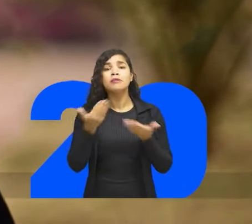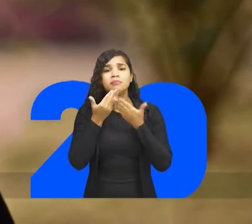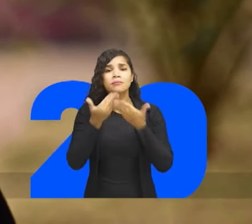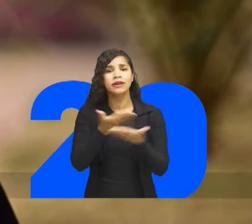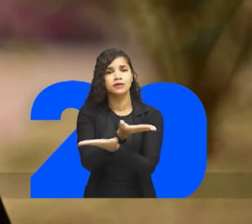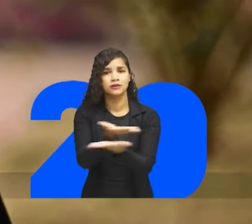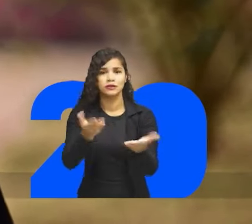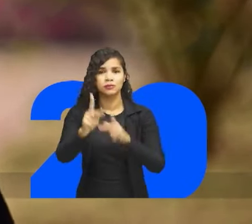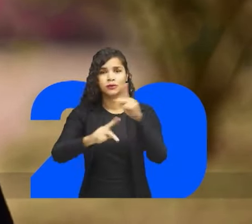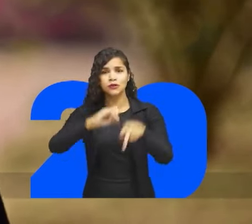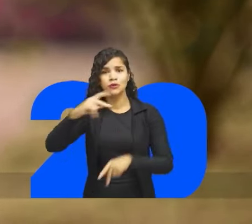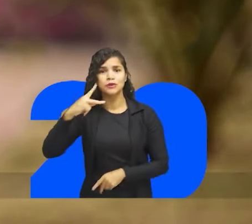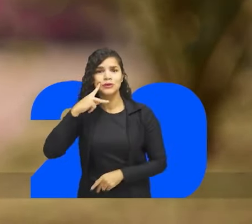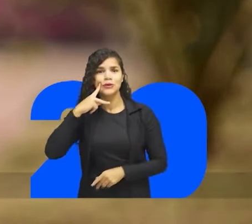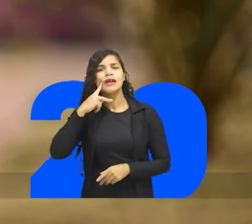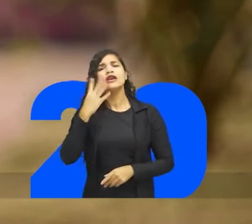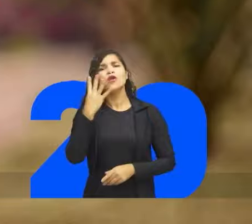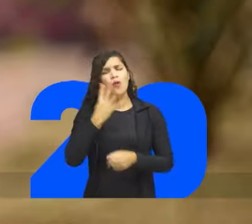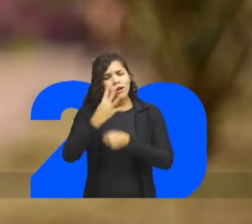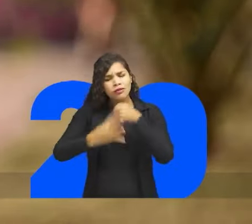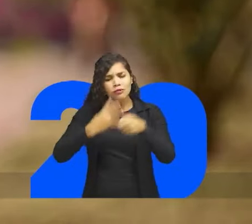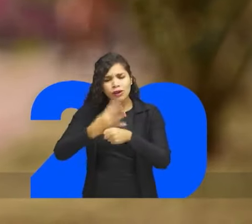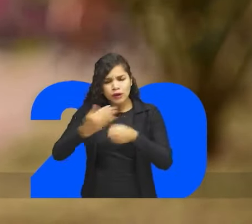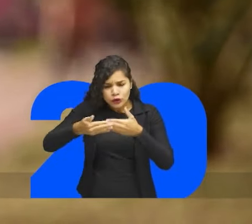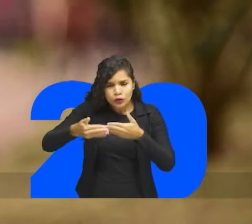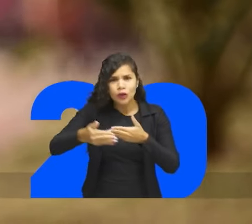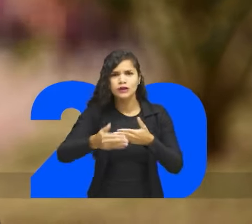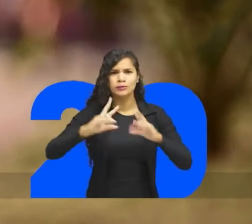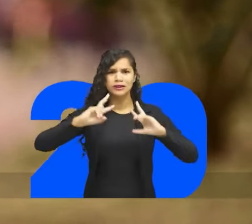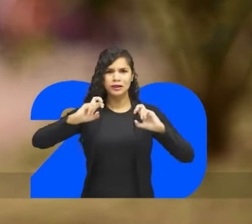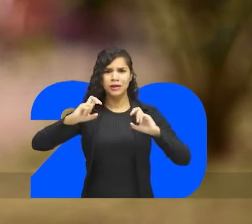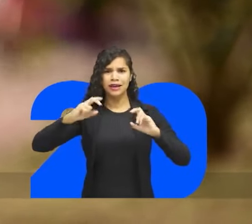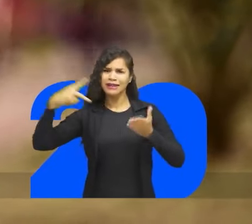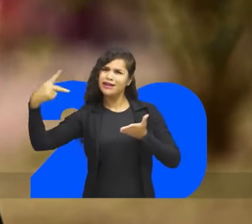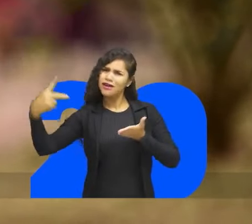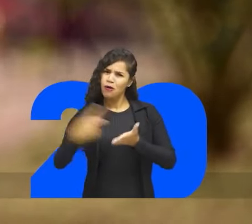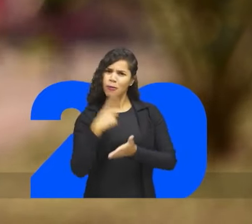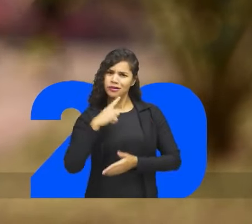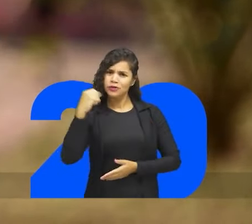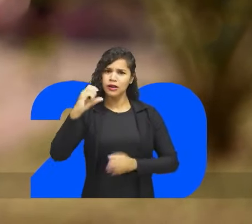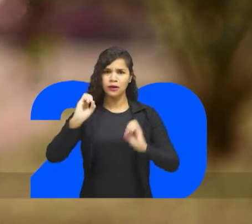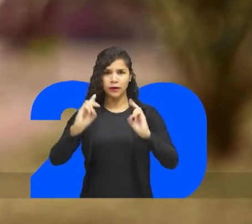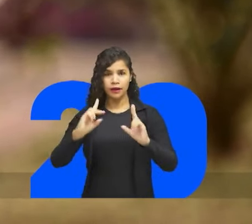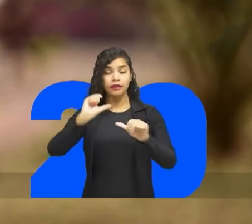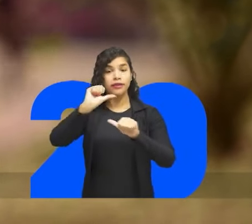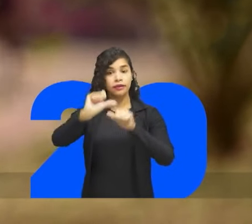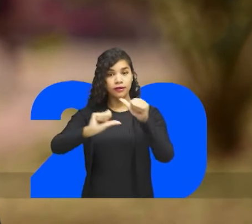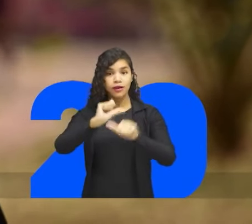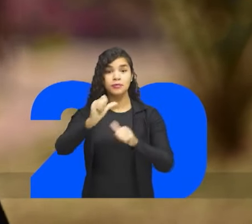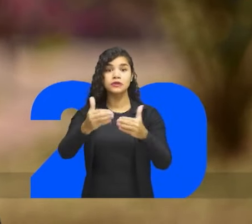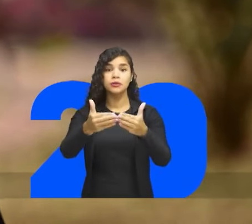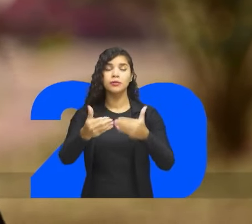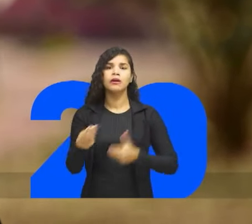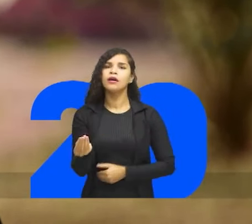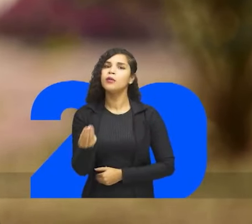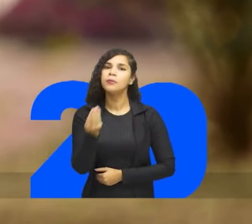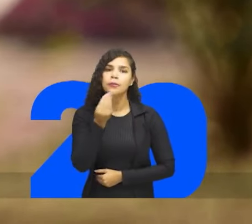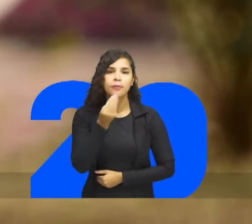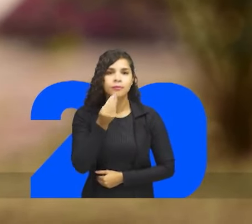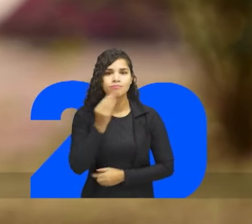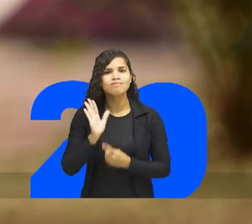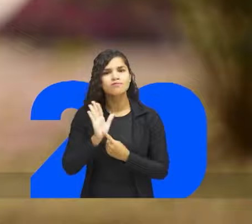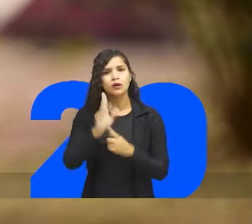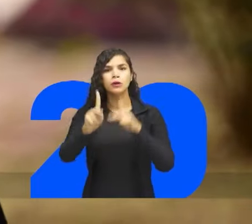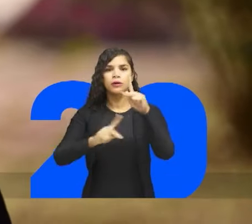pedindo agora Se daqui a 4 anos Vocês acharem que eu não fui a escolha certa Troquem Mas me deem